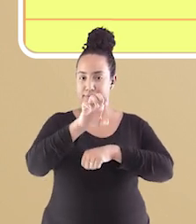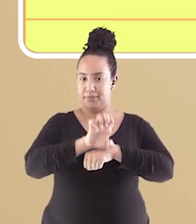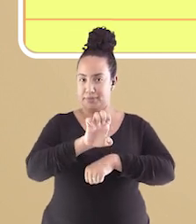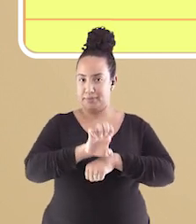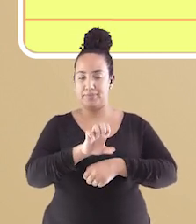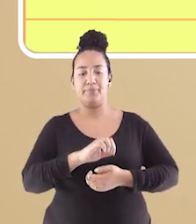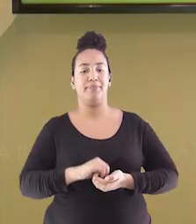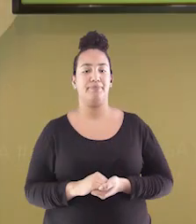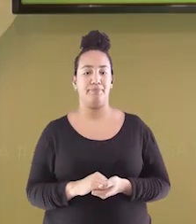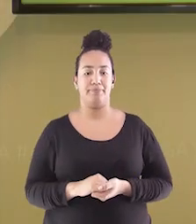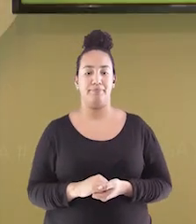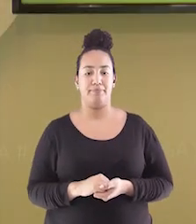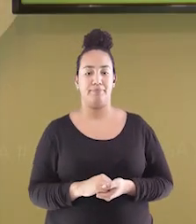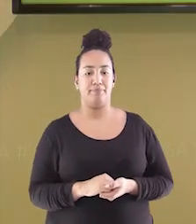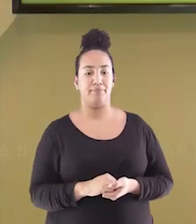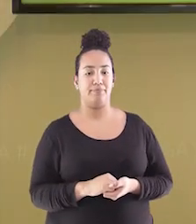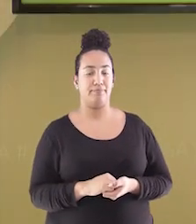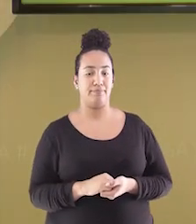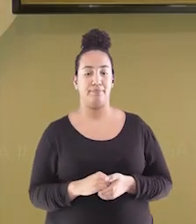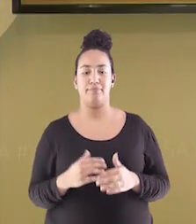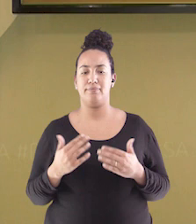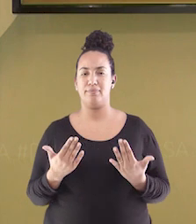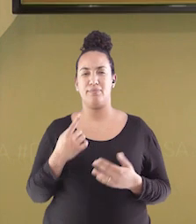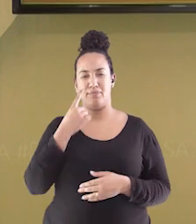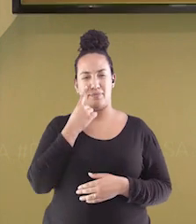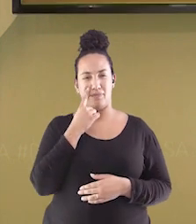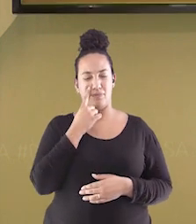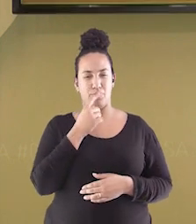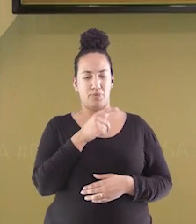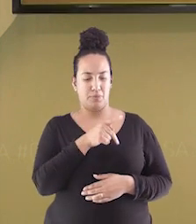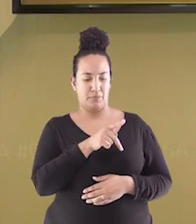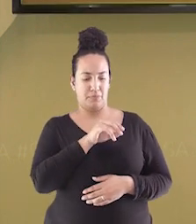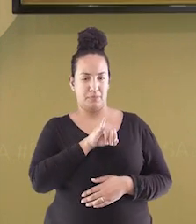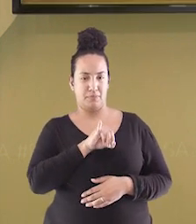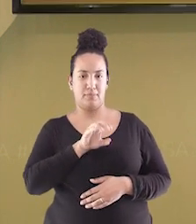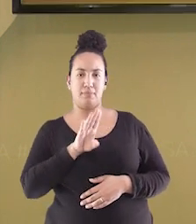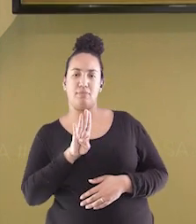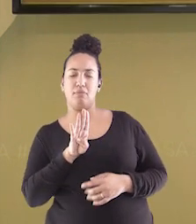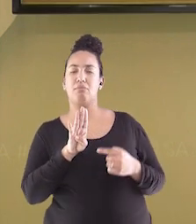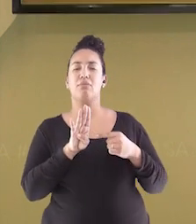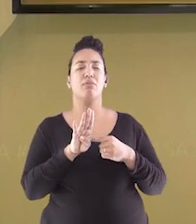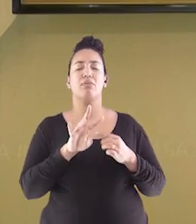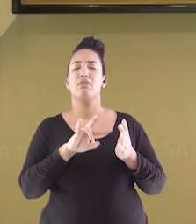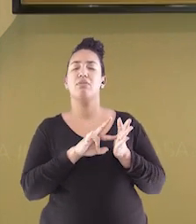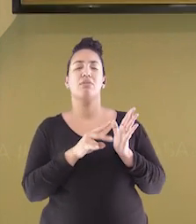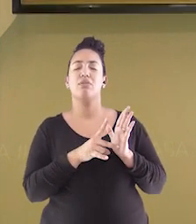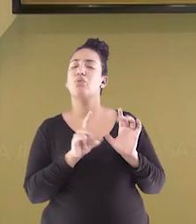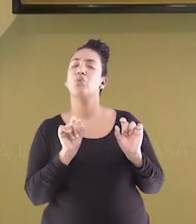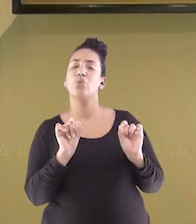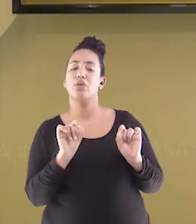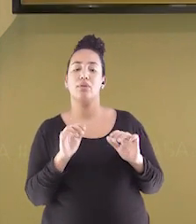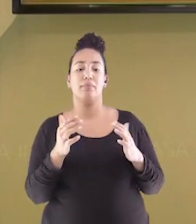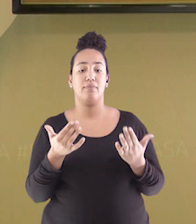estadual. Vimos a citação do termo produto interno bruto, PIB,